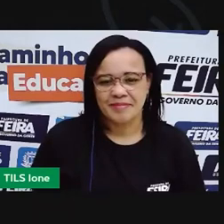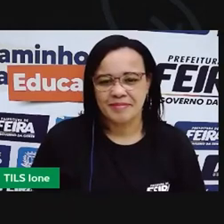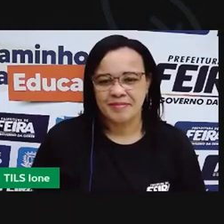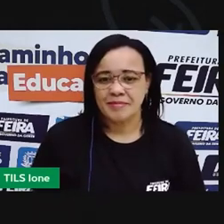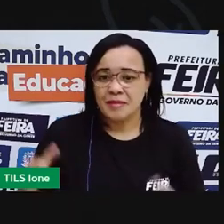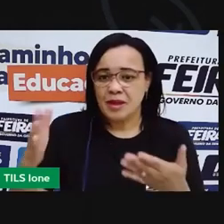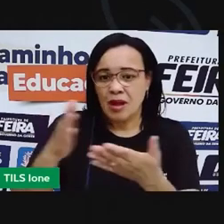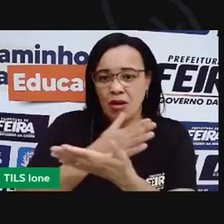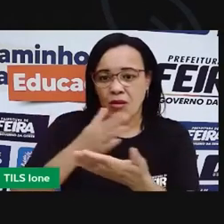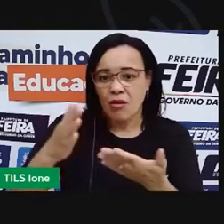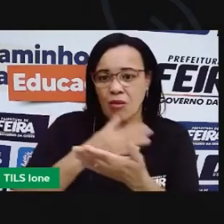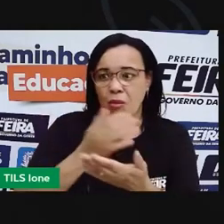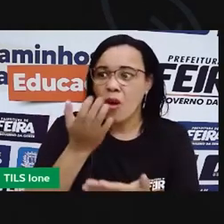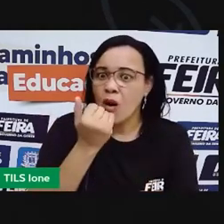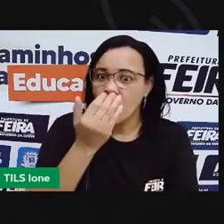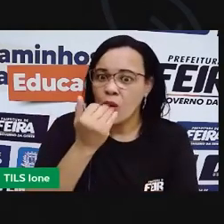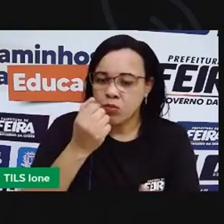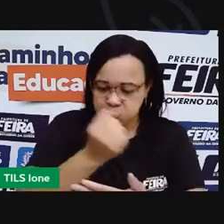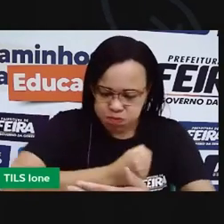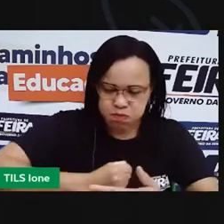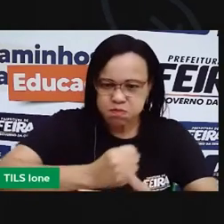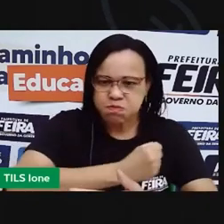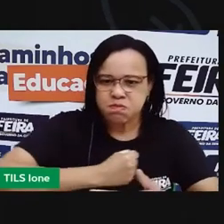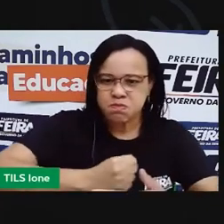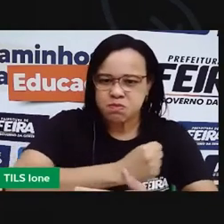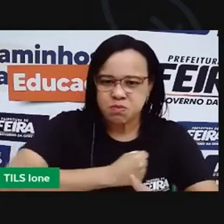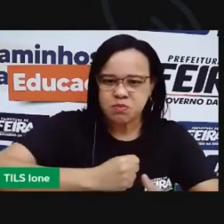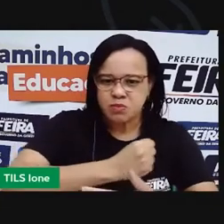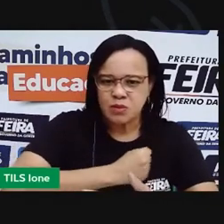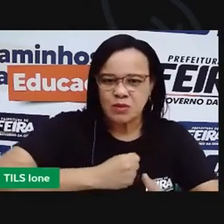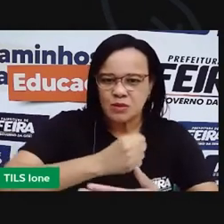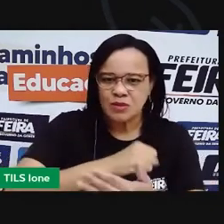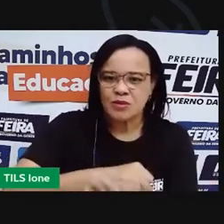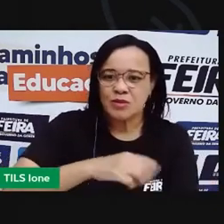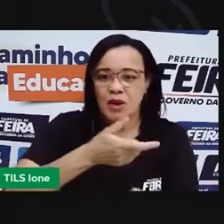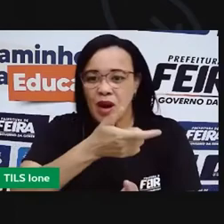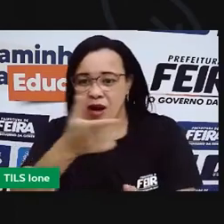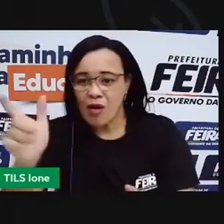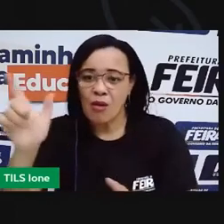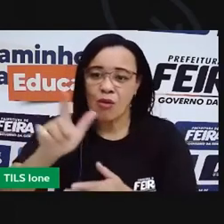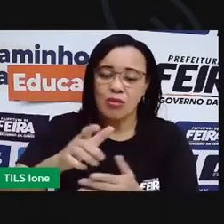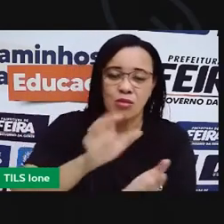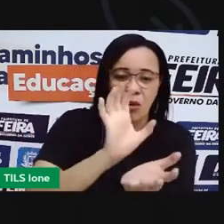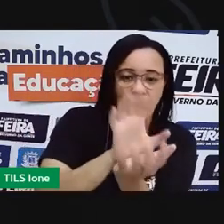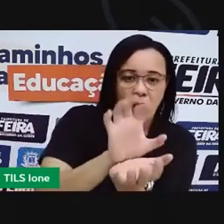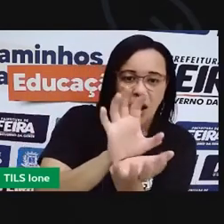E os bichos vão para a canela. Outros têm a boca maior que a janela.